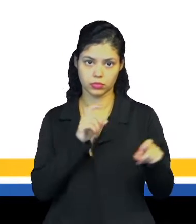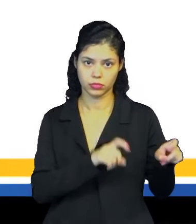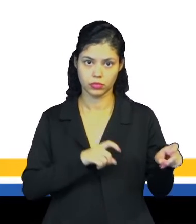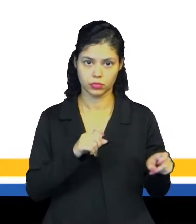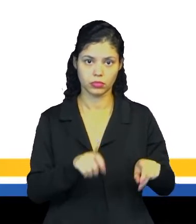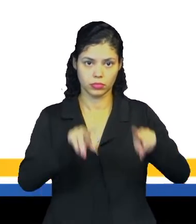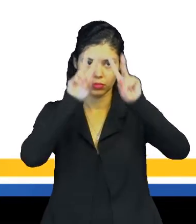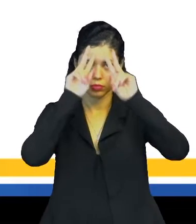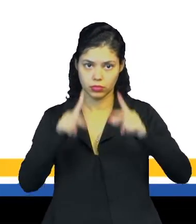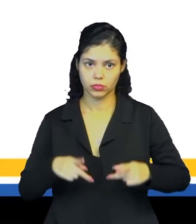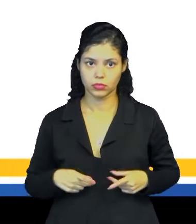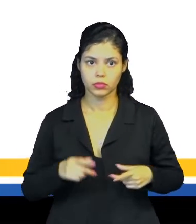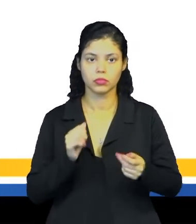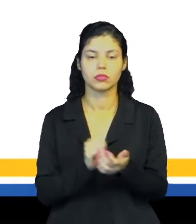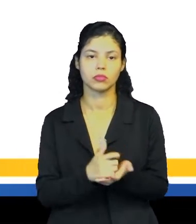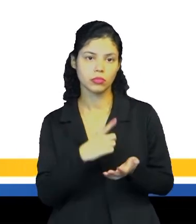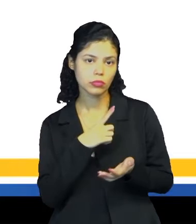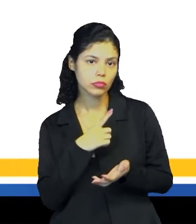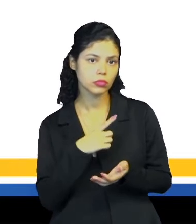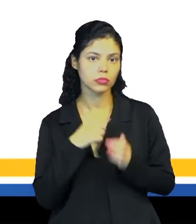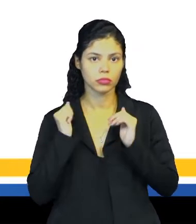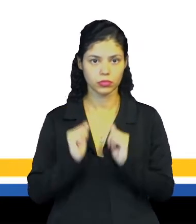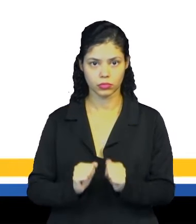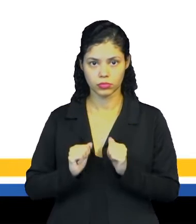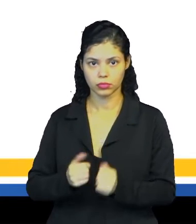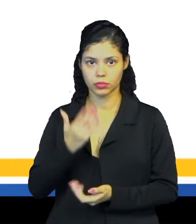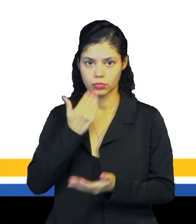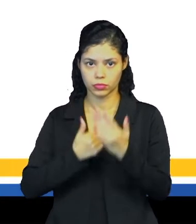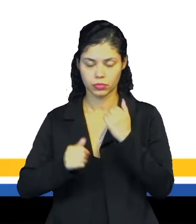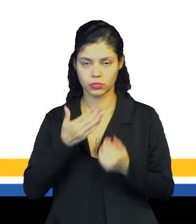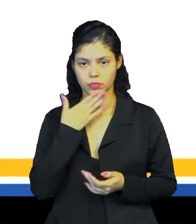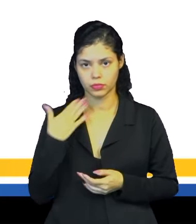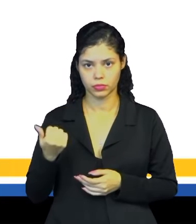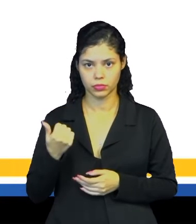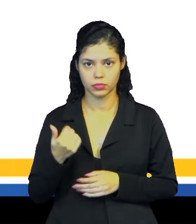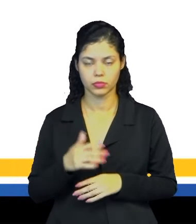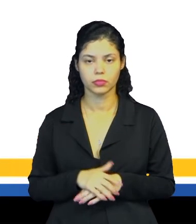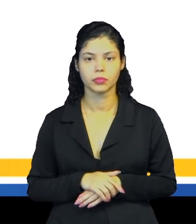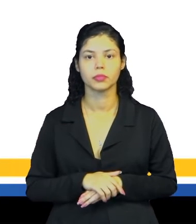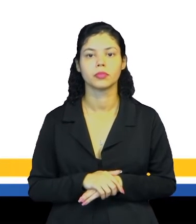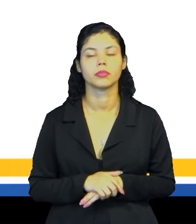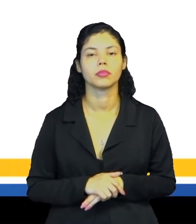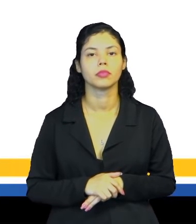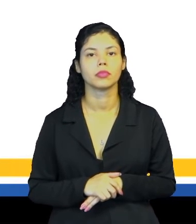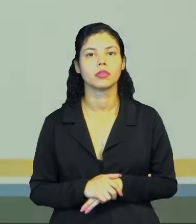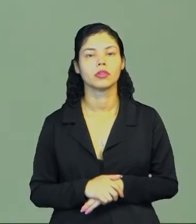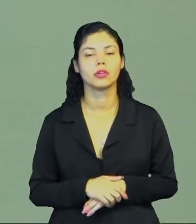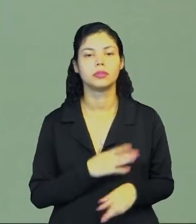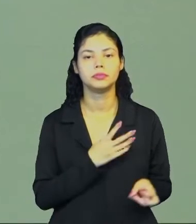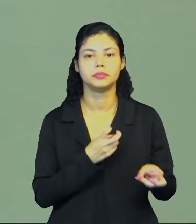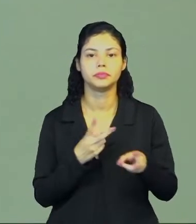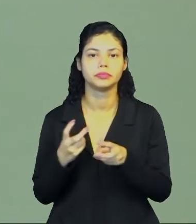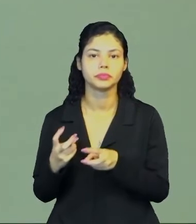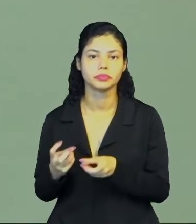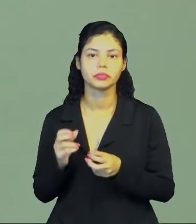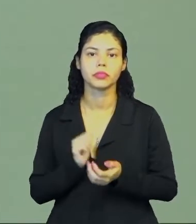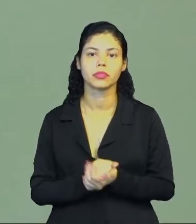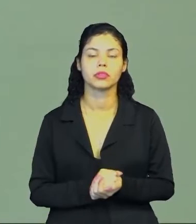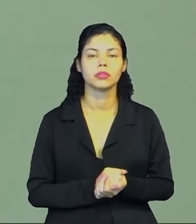agricultura à humanidade para que esta pudesse alimentar-se melhor. Então, como a gente pode observar,